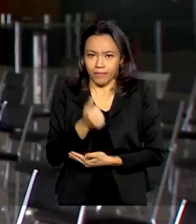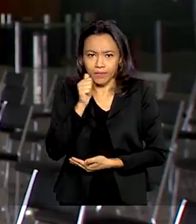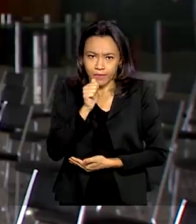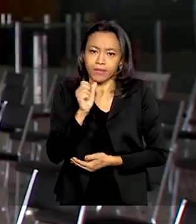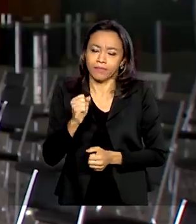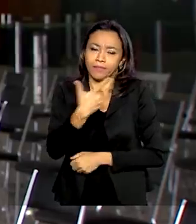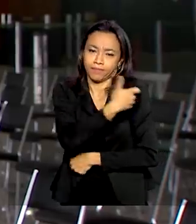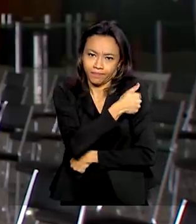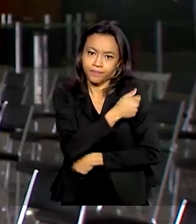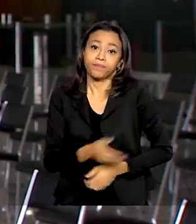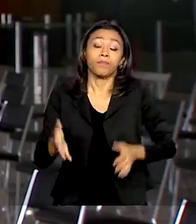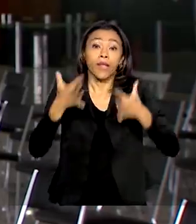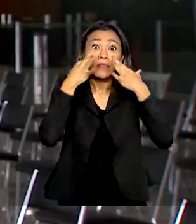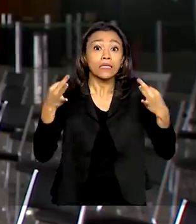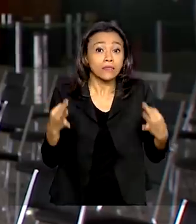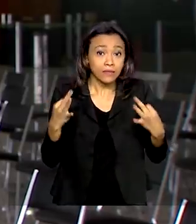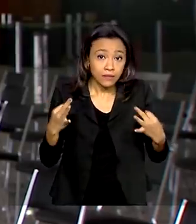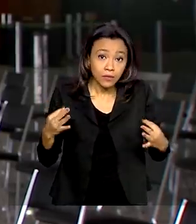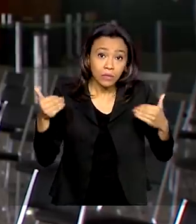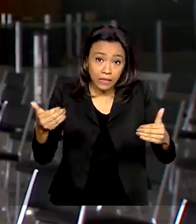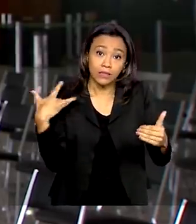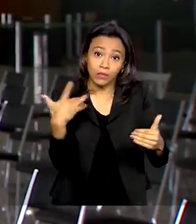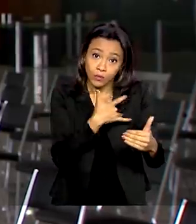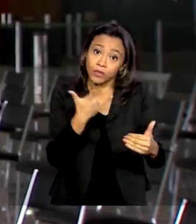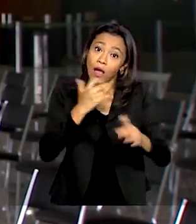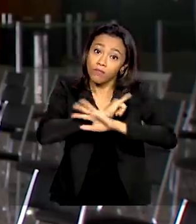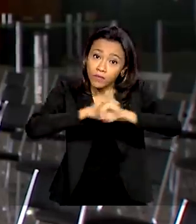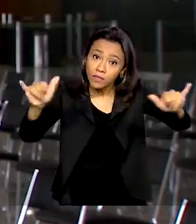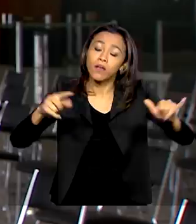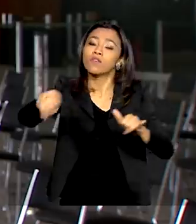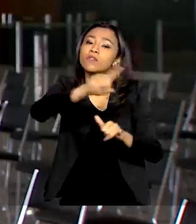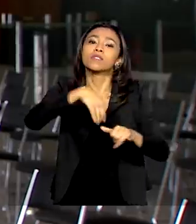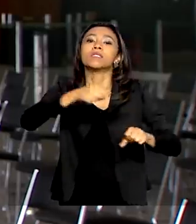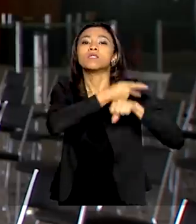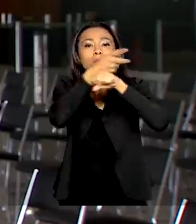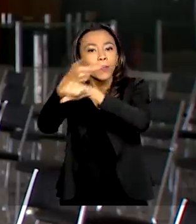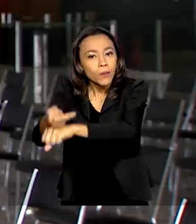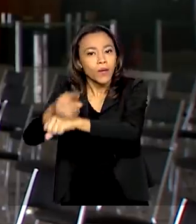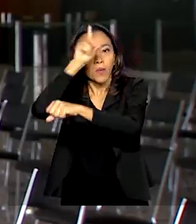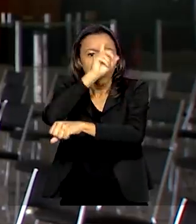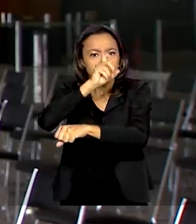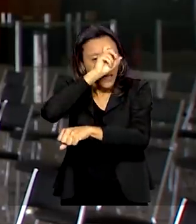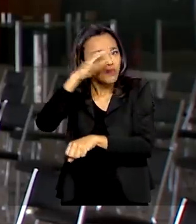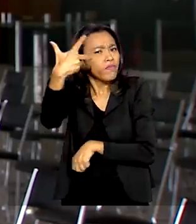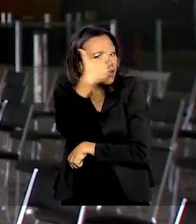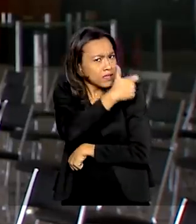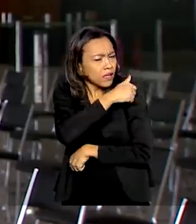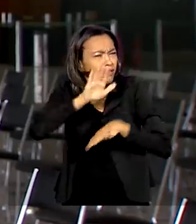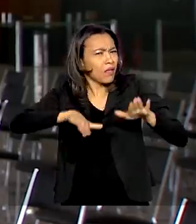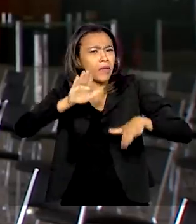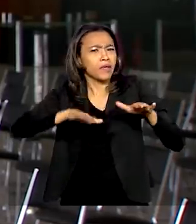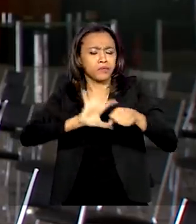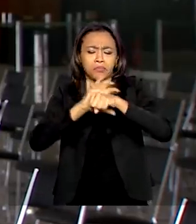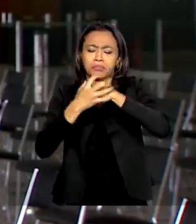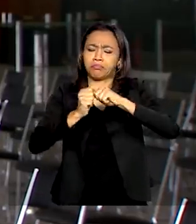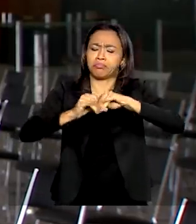Saúde faz um alerta. As pessoas devem ir aos postos de saúde para se vacinar independente da pandemia